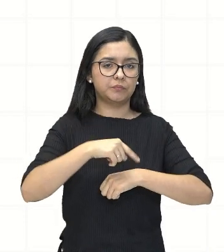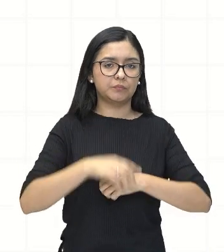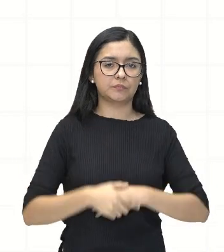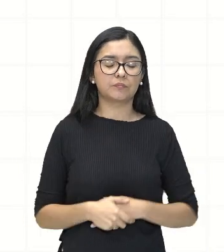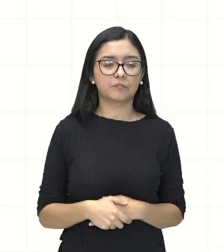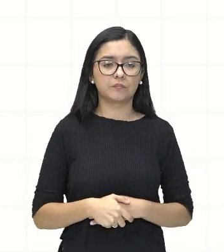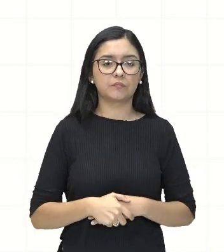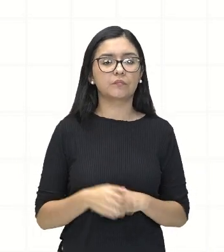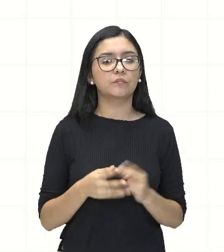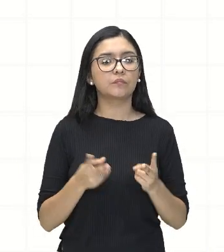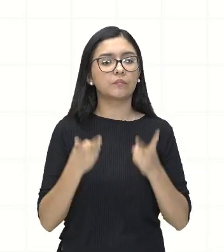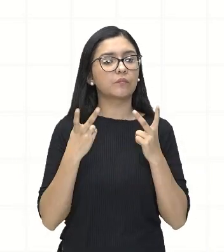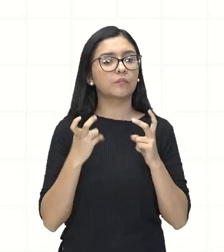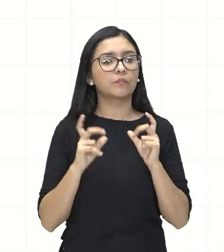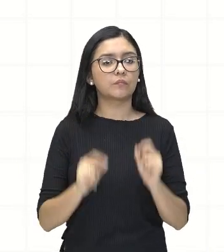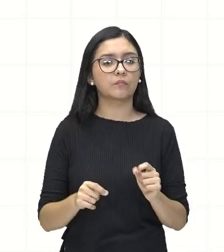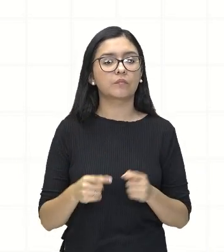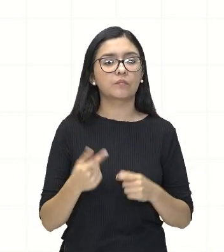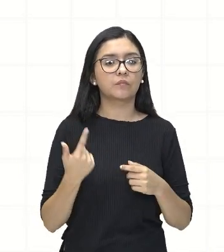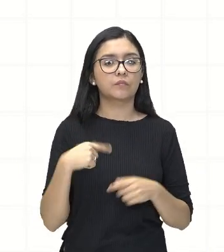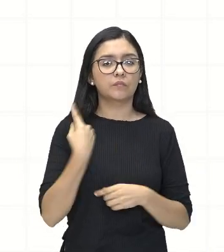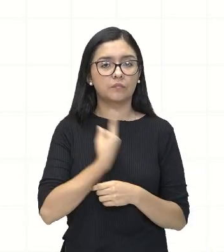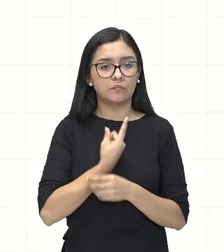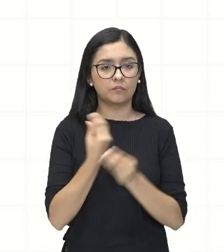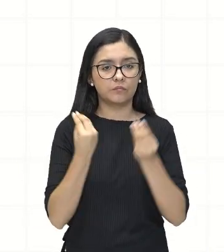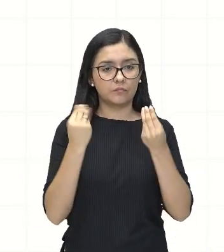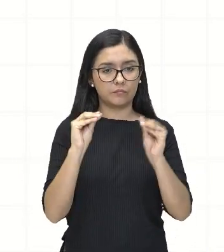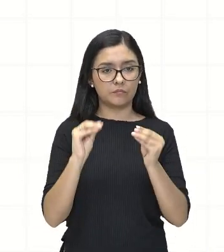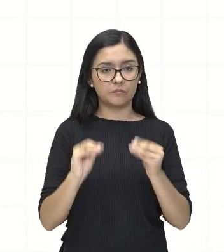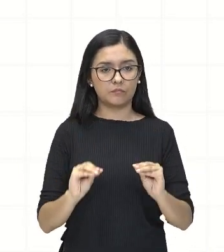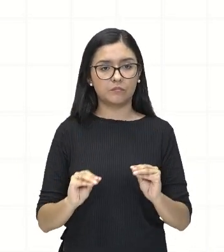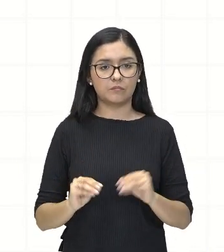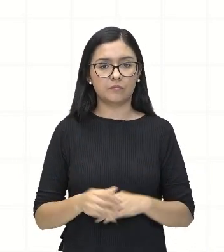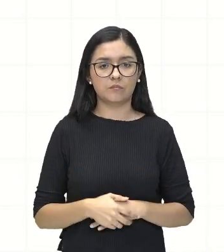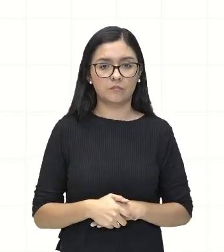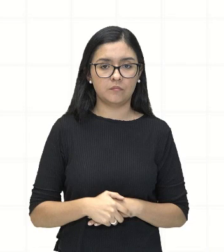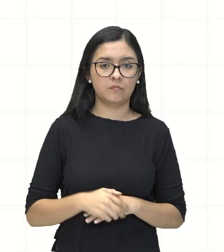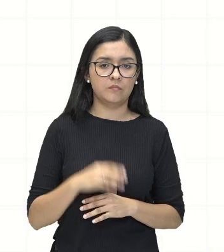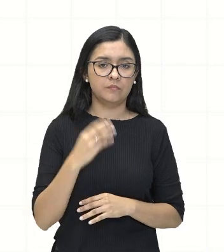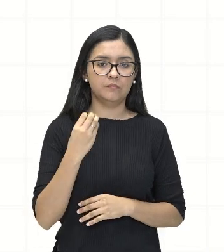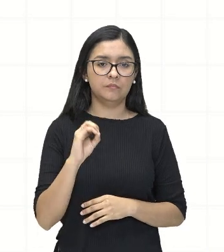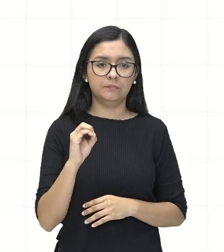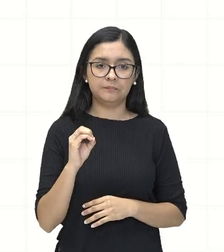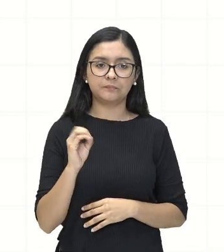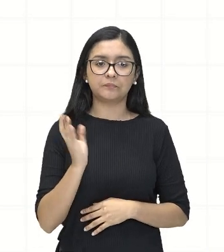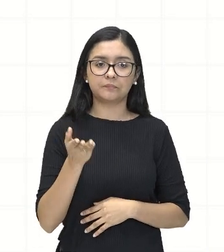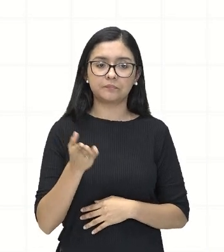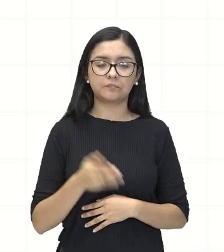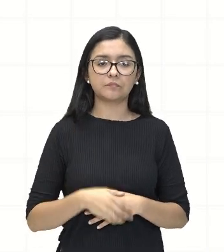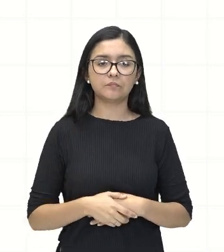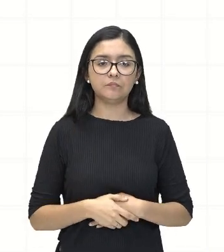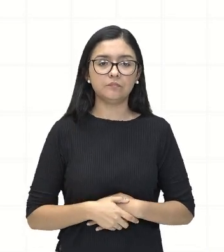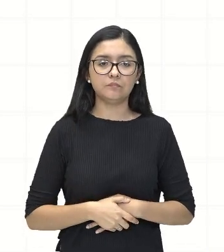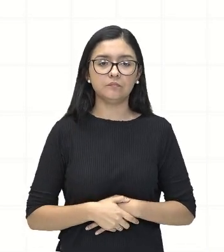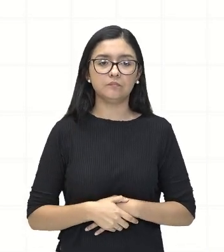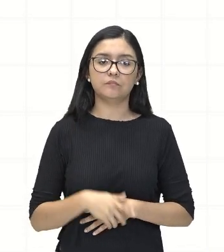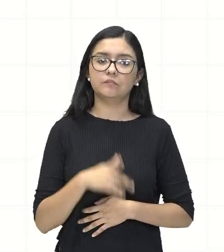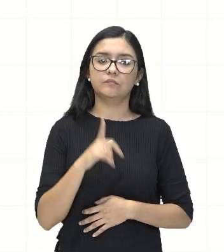Vimos que nós colocamos agora, ó. Sendo que é zero, nós temos aqui, ó.